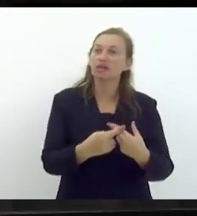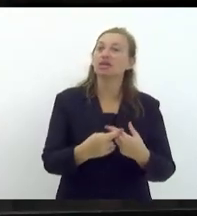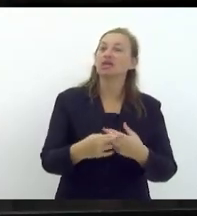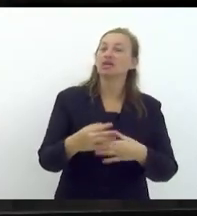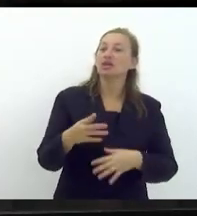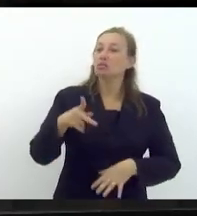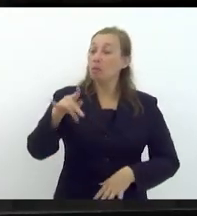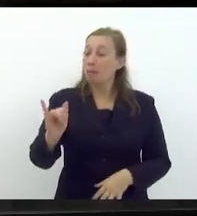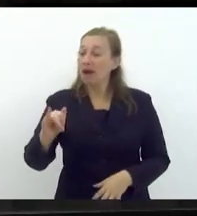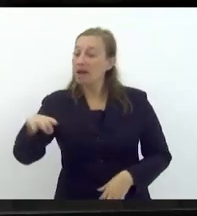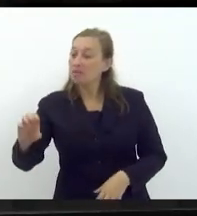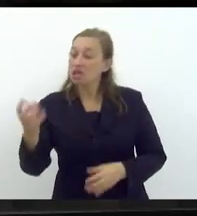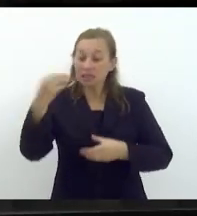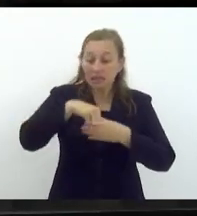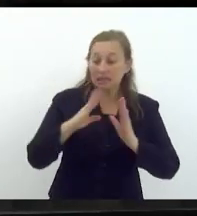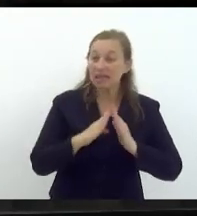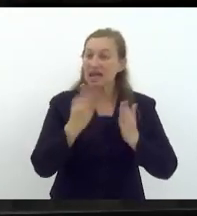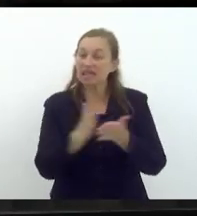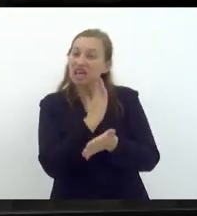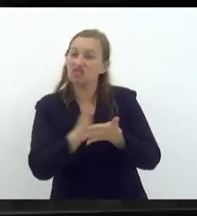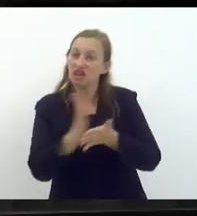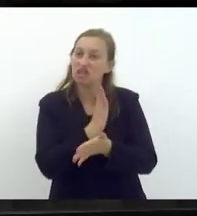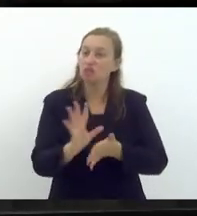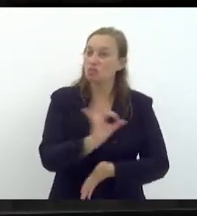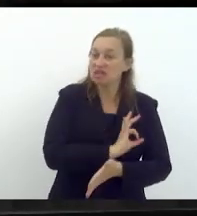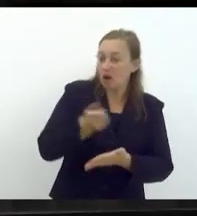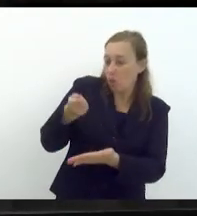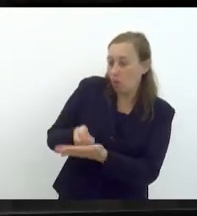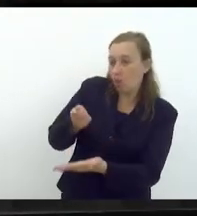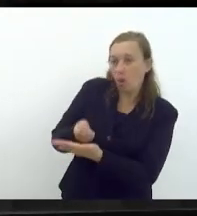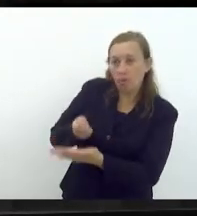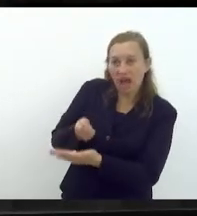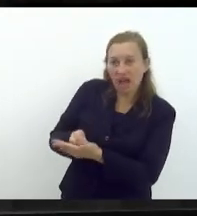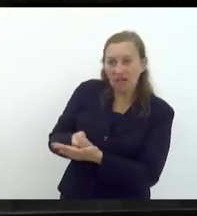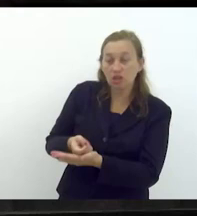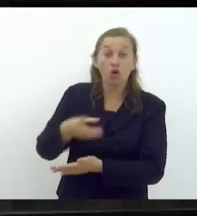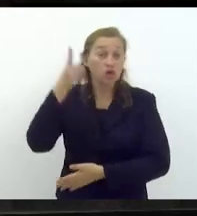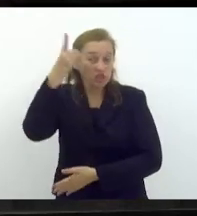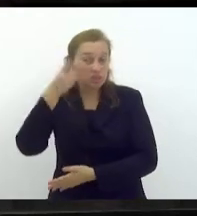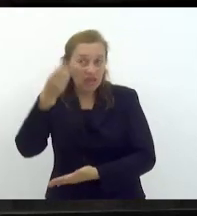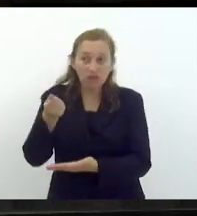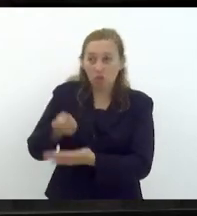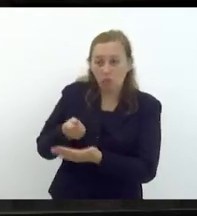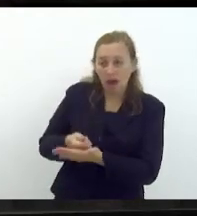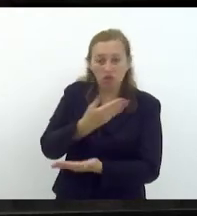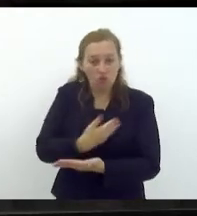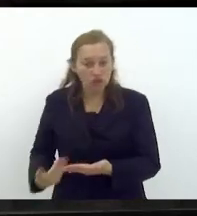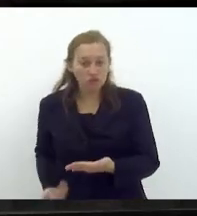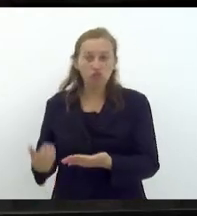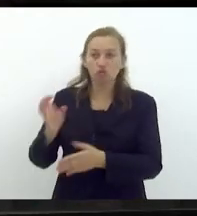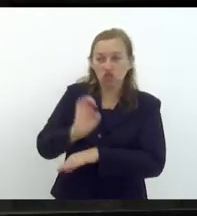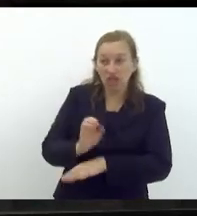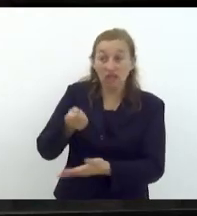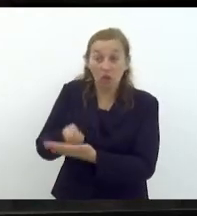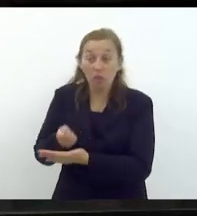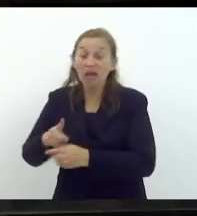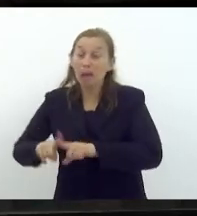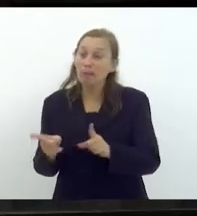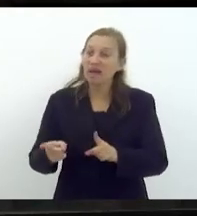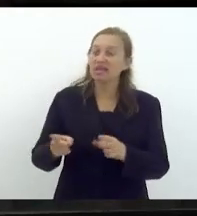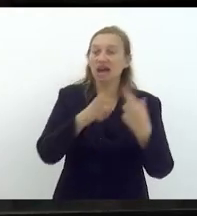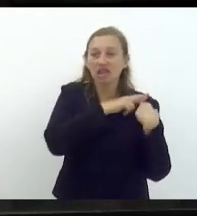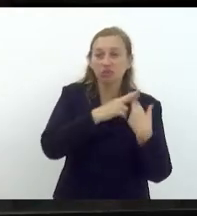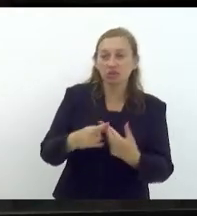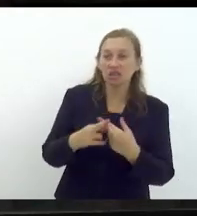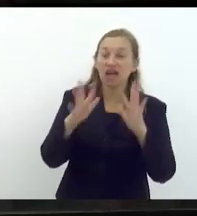os pais dentro de casa porque muitas vezes o policial é cobrado, o deputado é cobrado, o governo do Estado é cobrado, mas a responsabilidade das